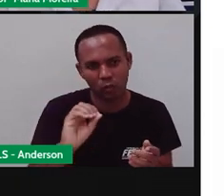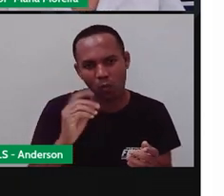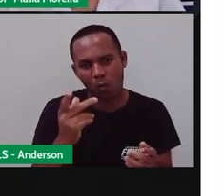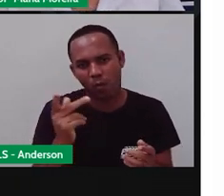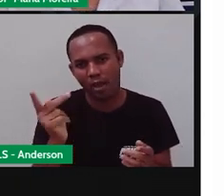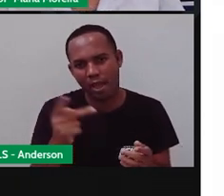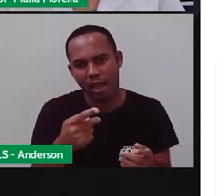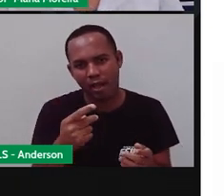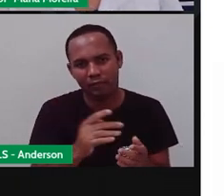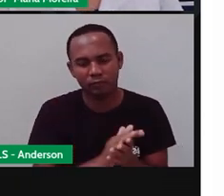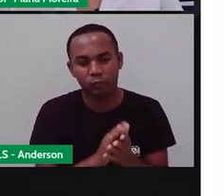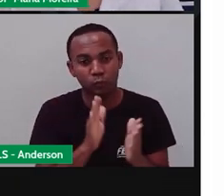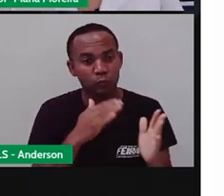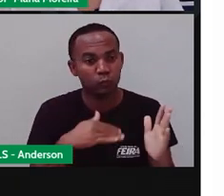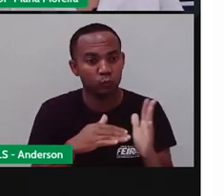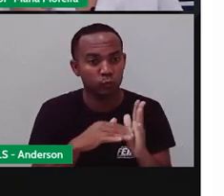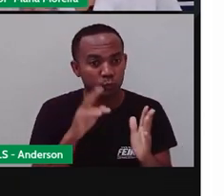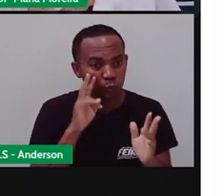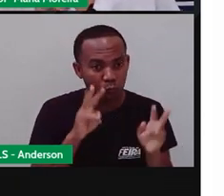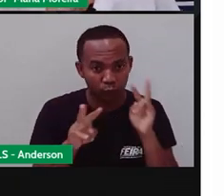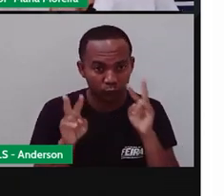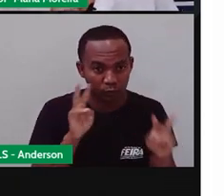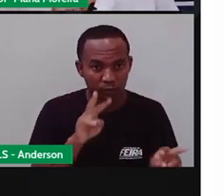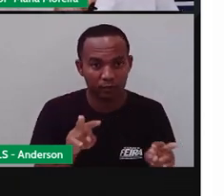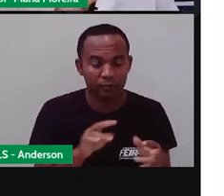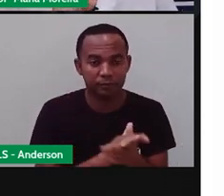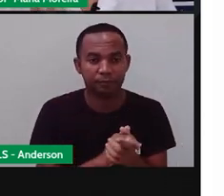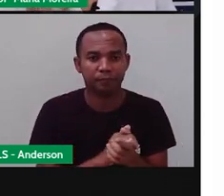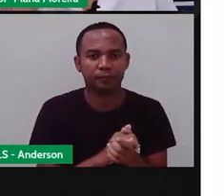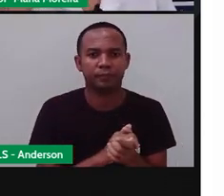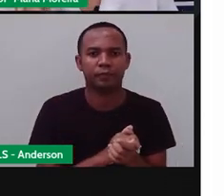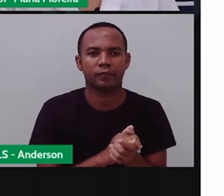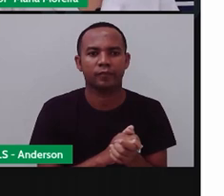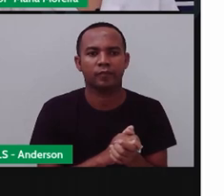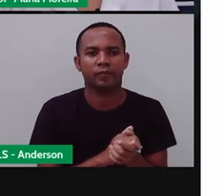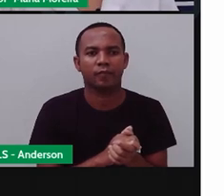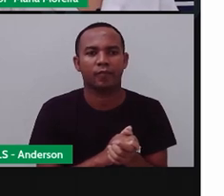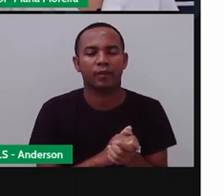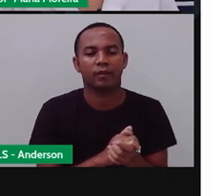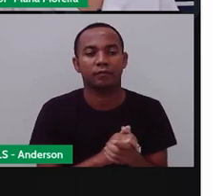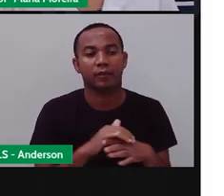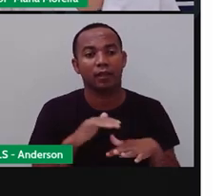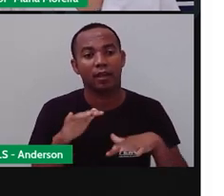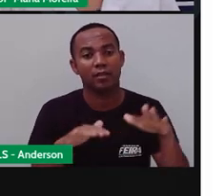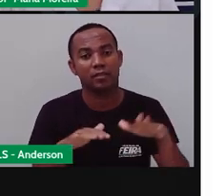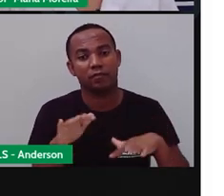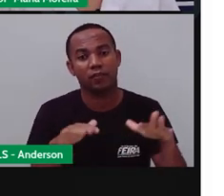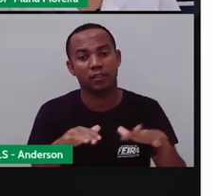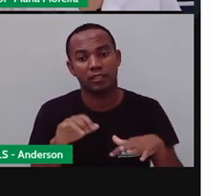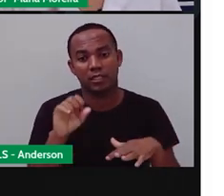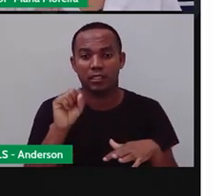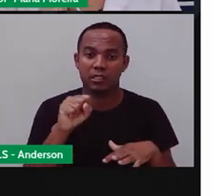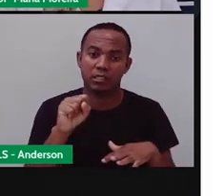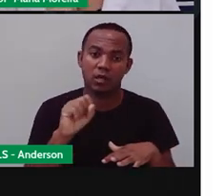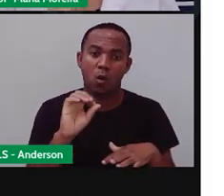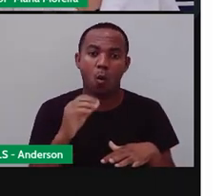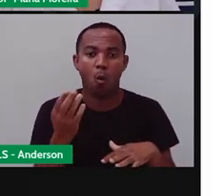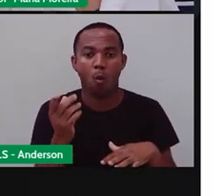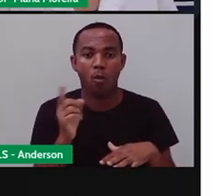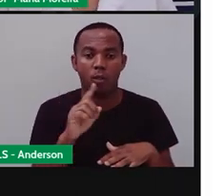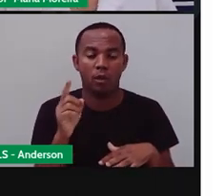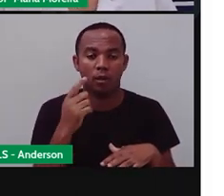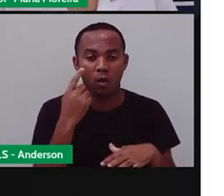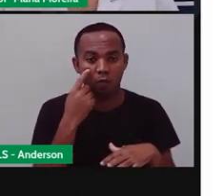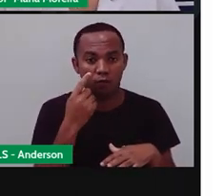tudo aquilo que eu vejo? Bom, eu diria que nenhuma das duas coisas, porque de fato não é. Vamos ver